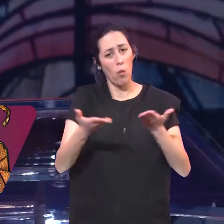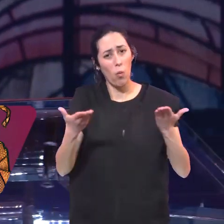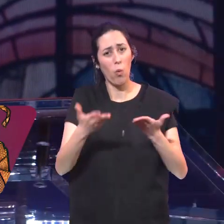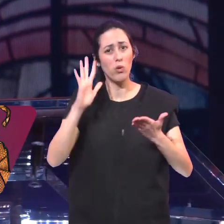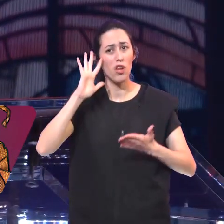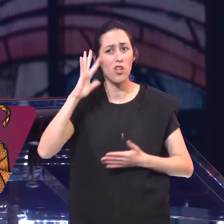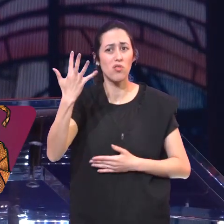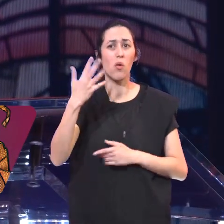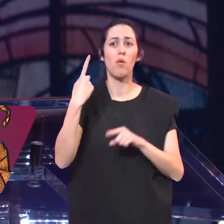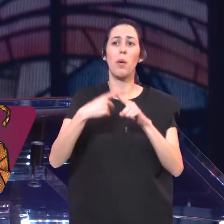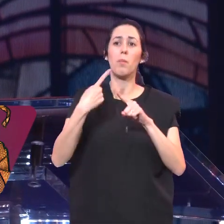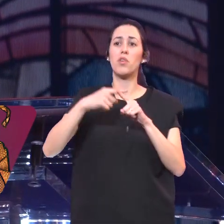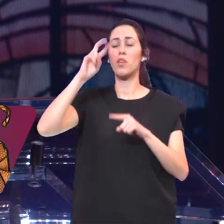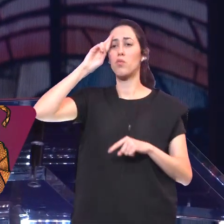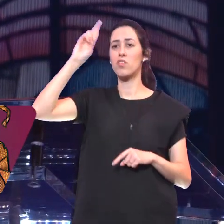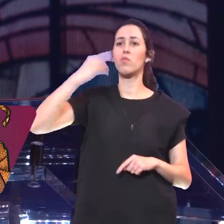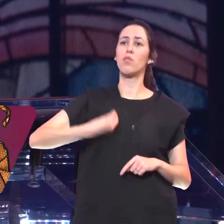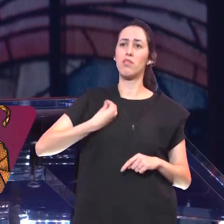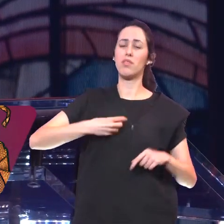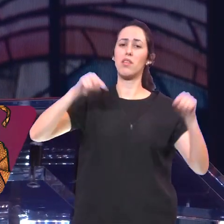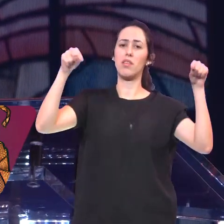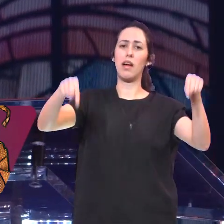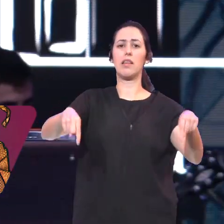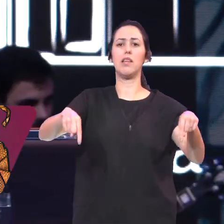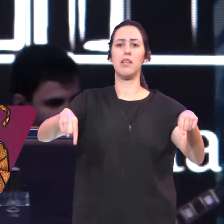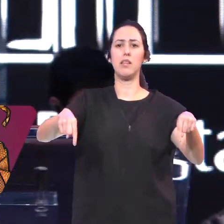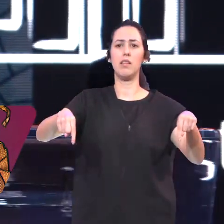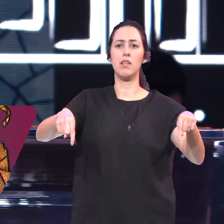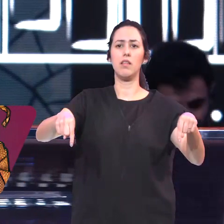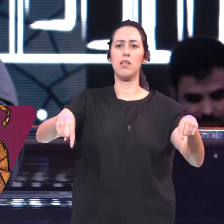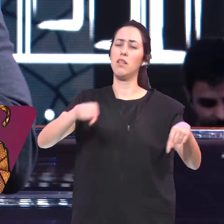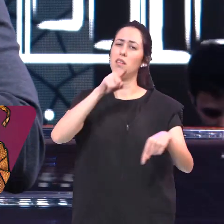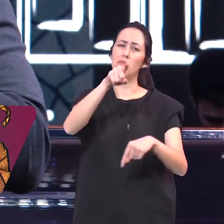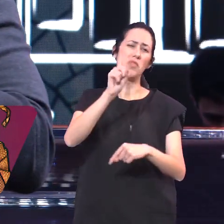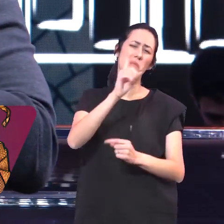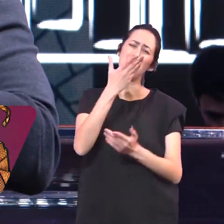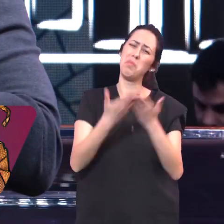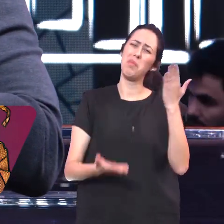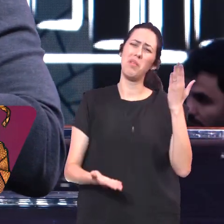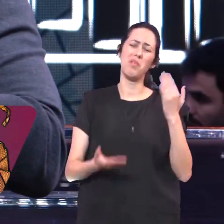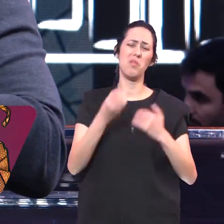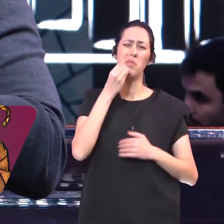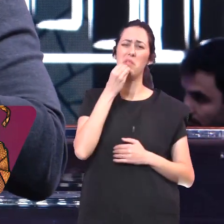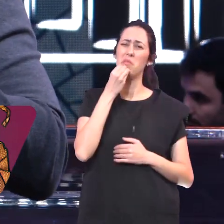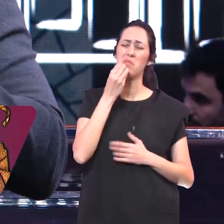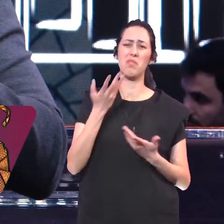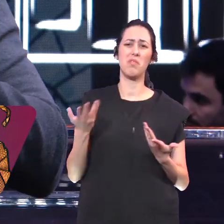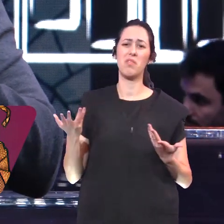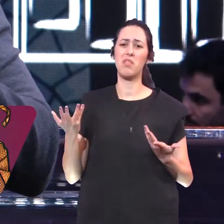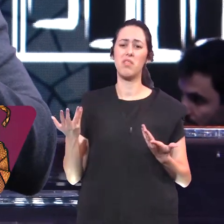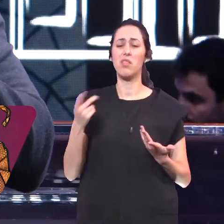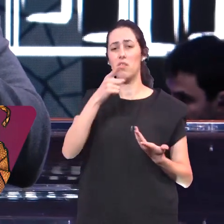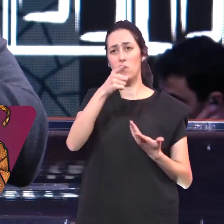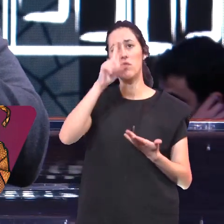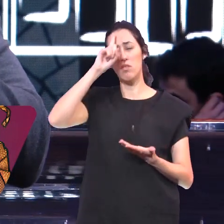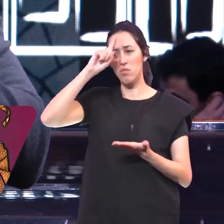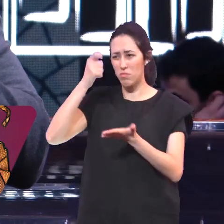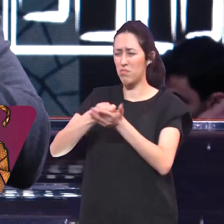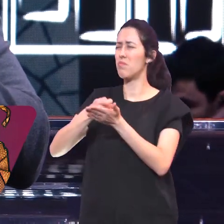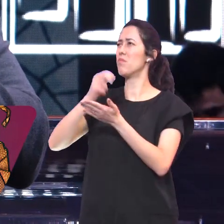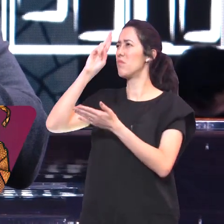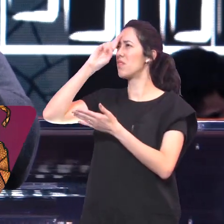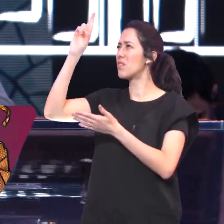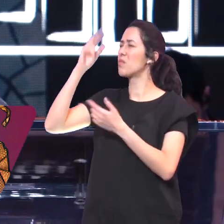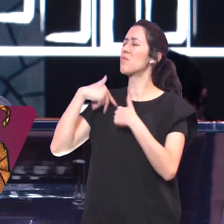Porque o Senhor Está aqui Não permita Que esse tempo Passe Tome uma atitude Diante do Senhor